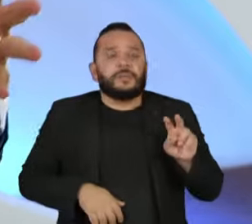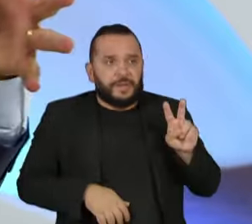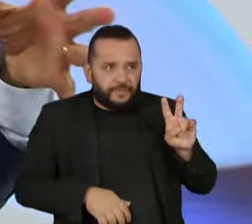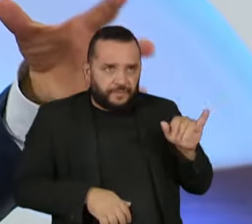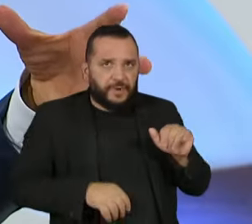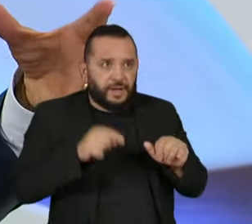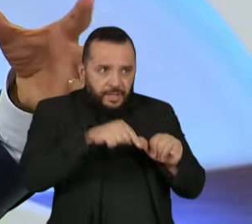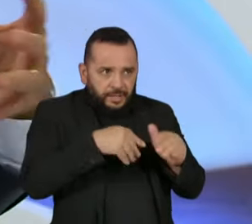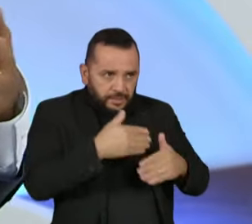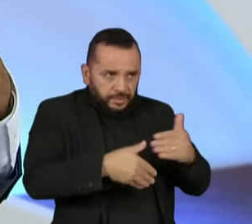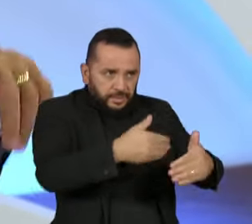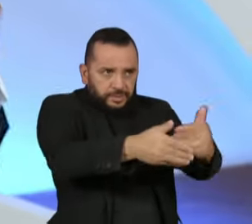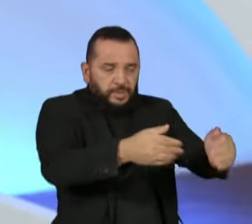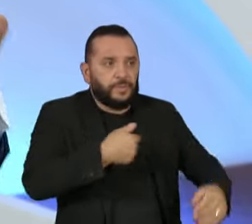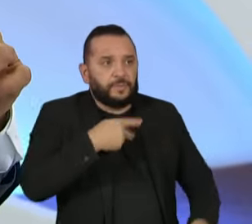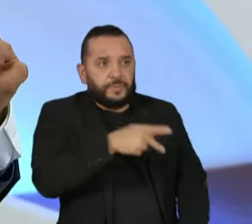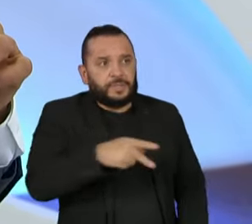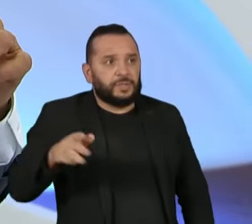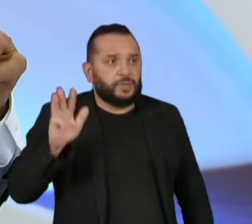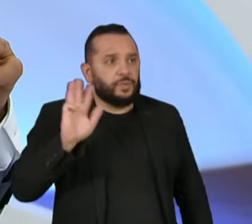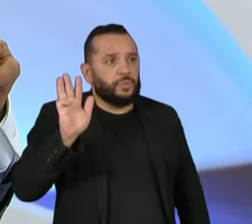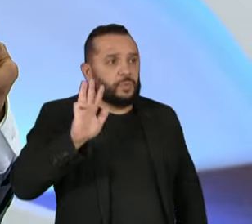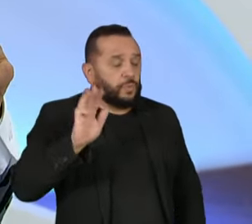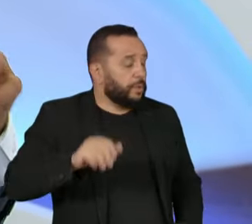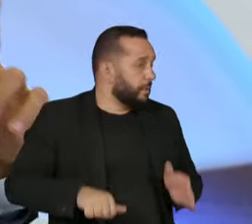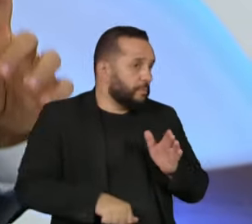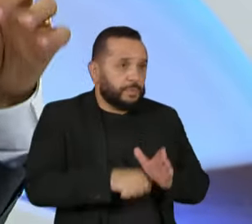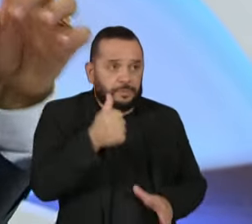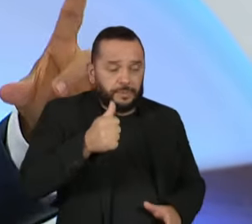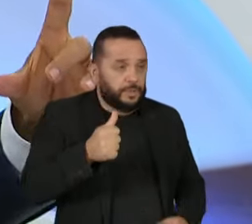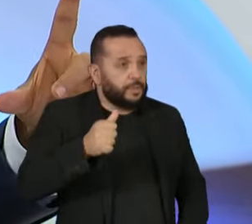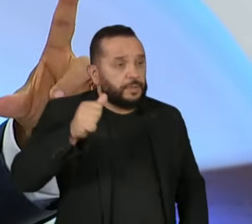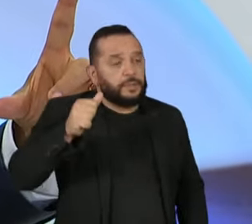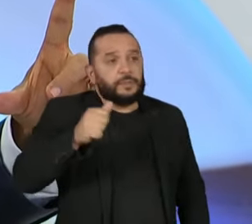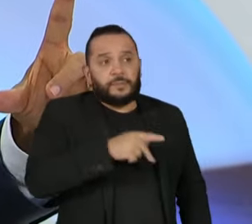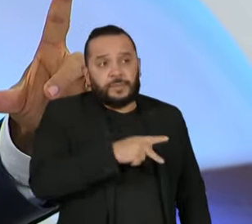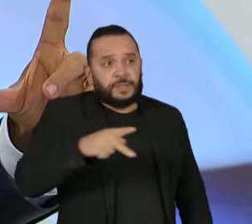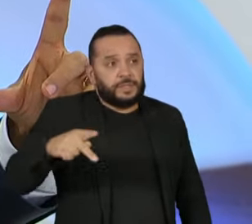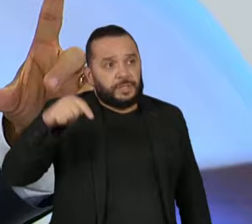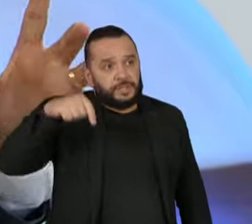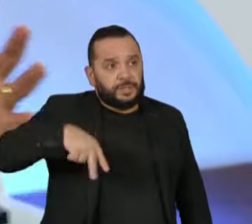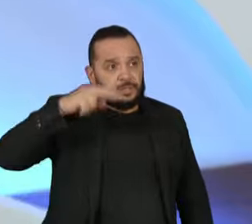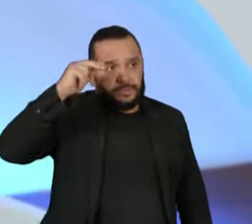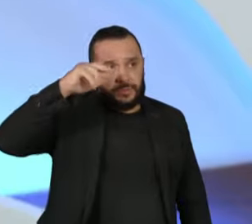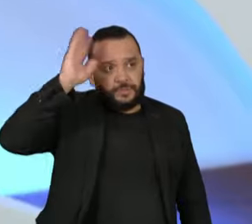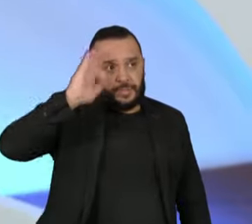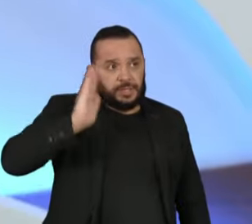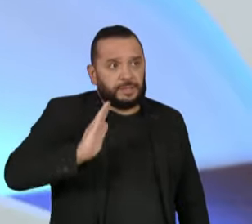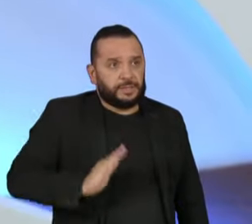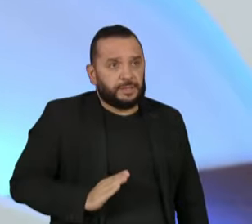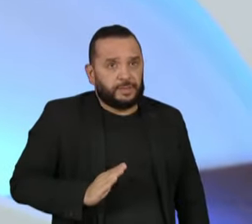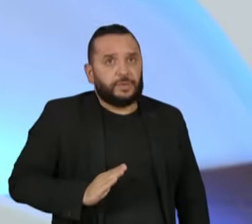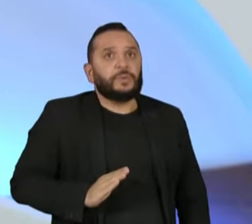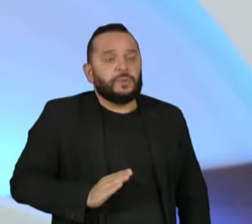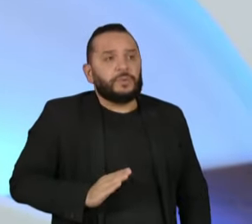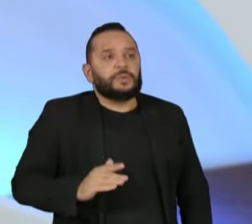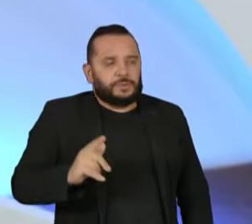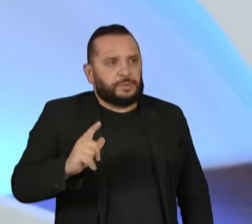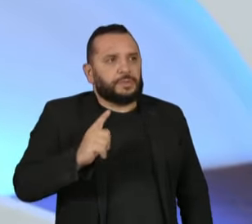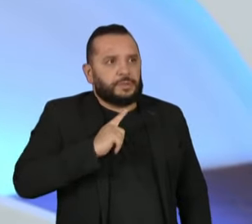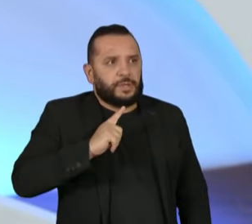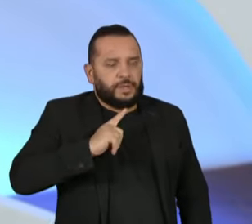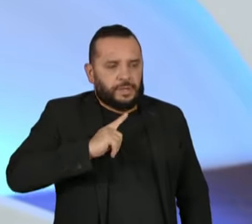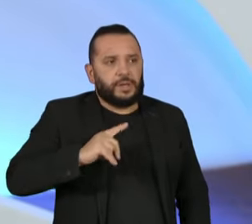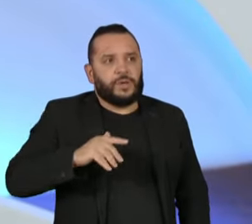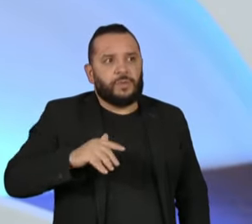direção. O presidente Lula é o primeiro presidente da história do Brasil que, mais do que ter uma área para